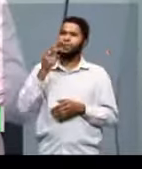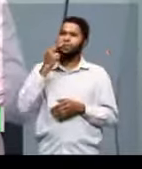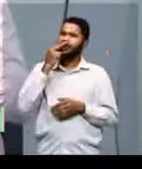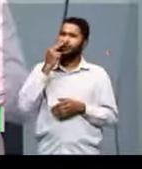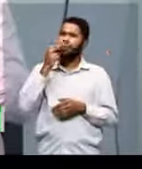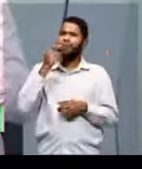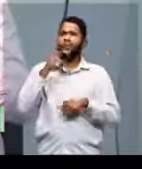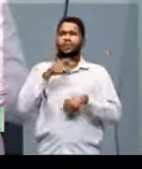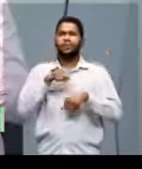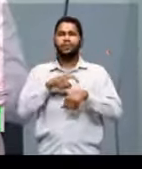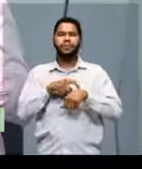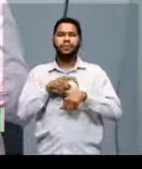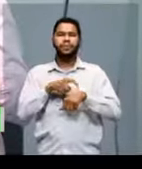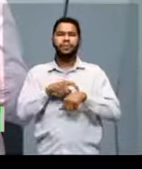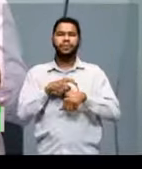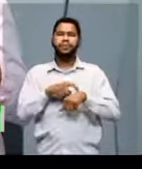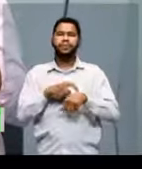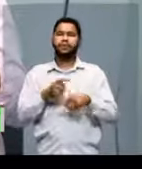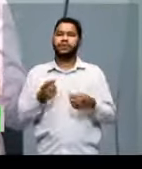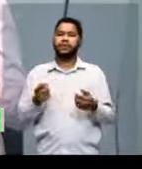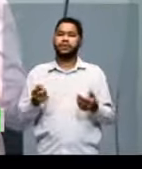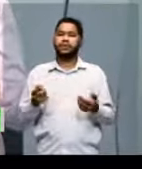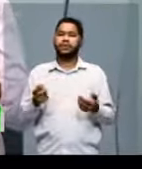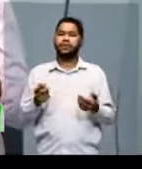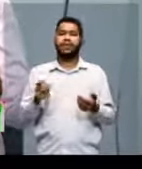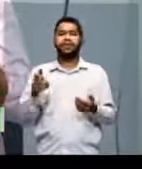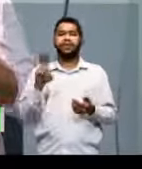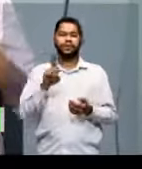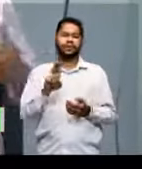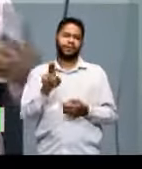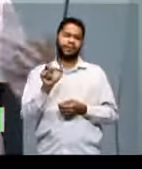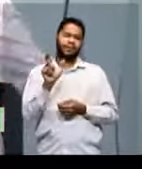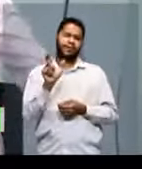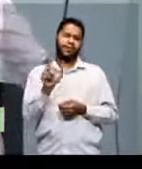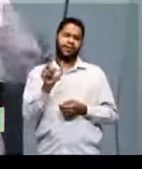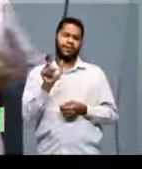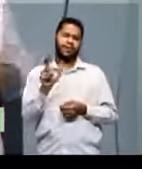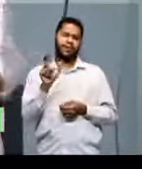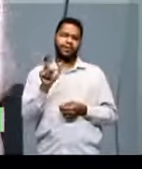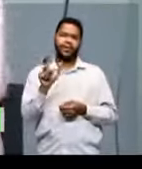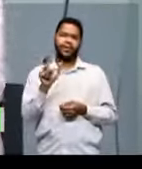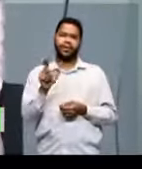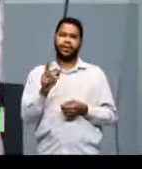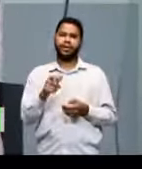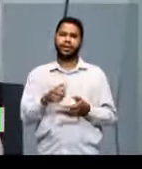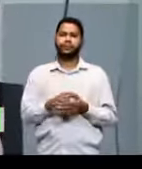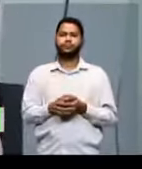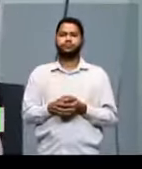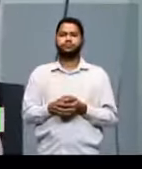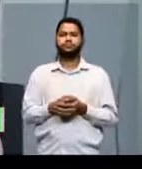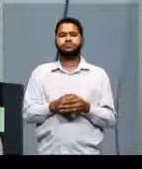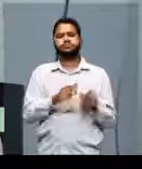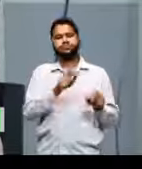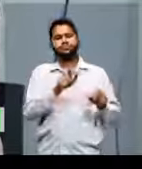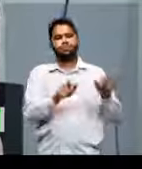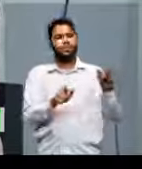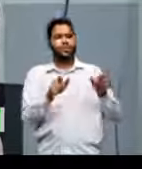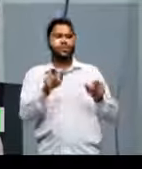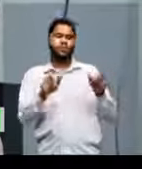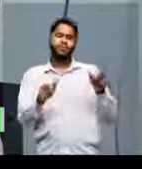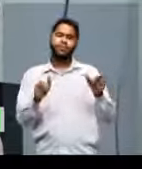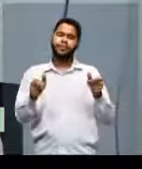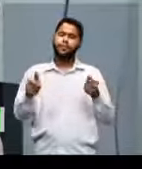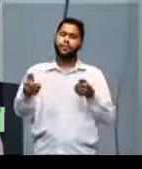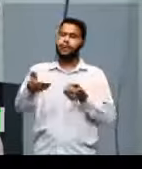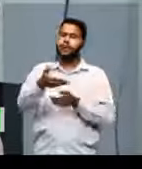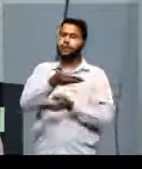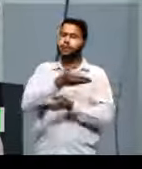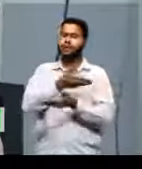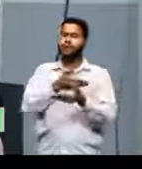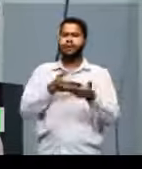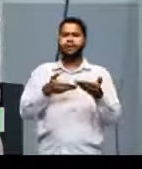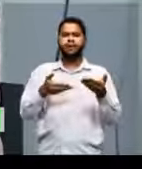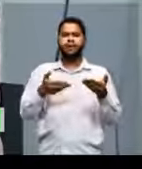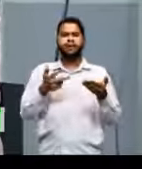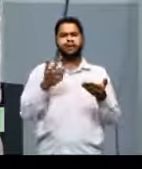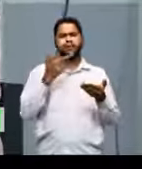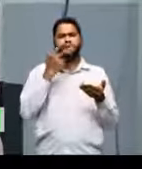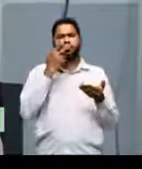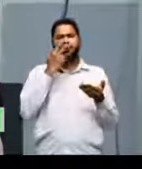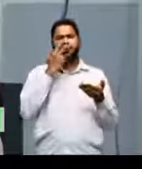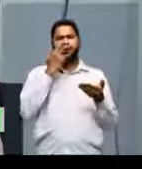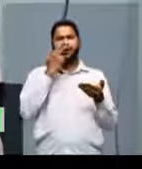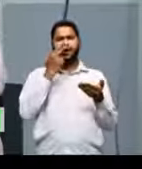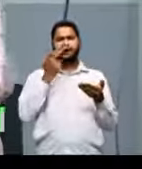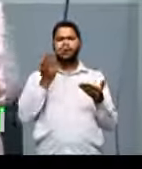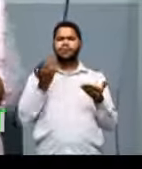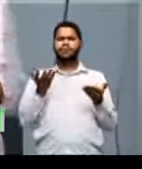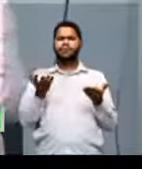momento de, vamos usar essa palavra, de congraçamento entre as pessoas para tornar-se